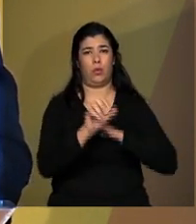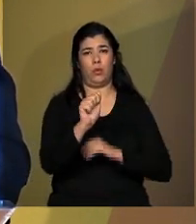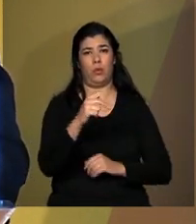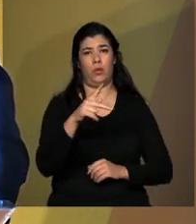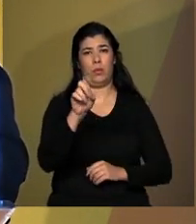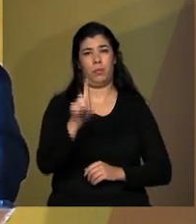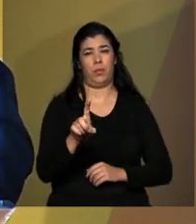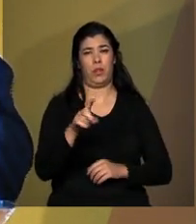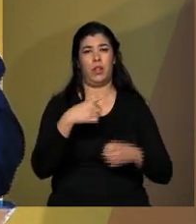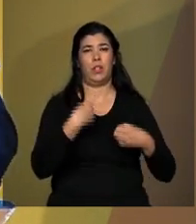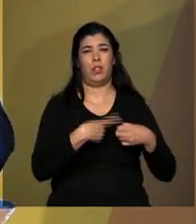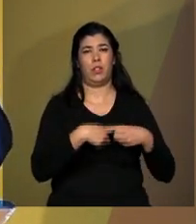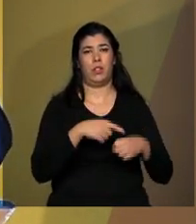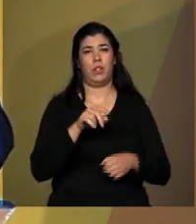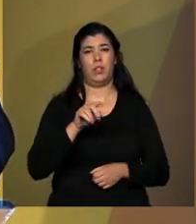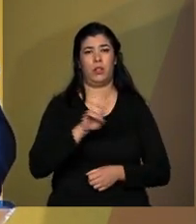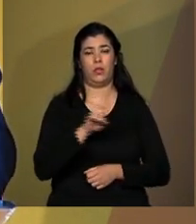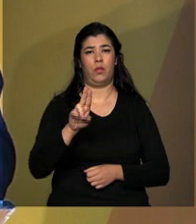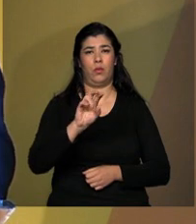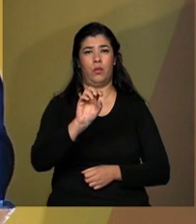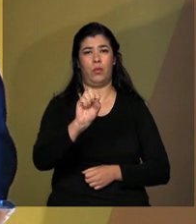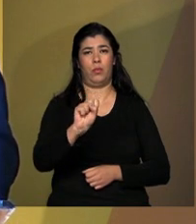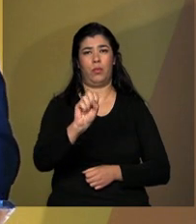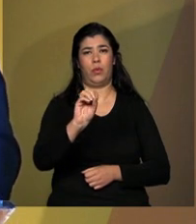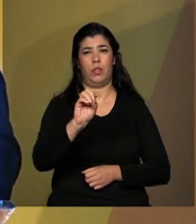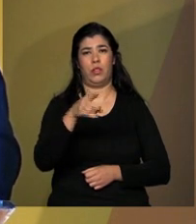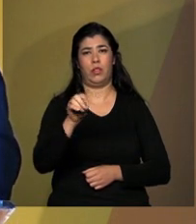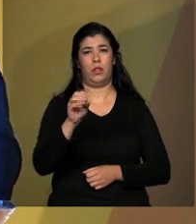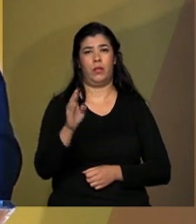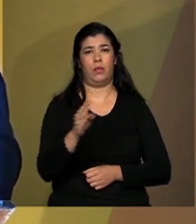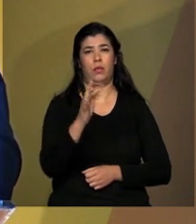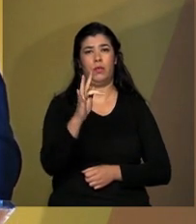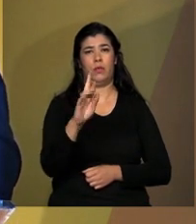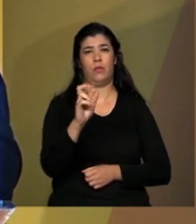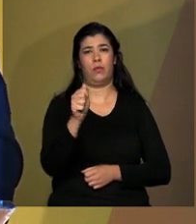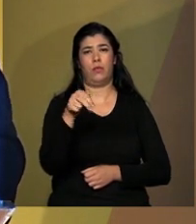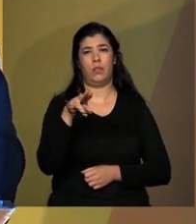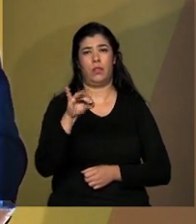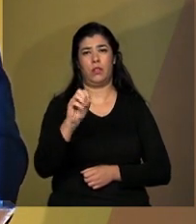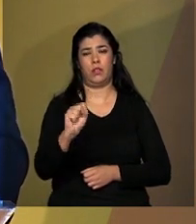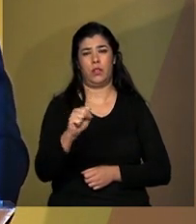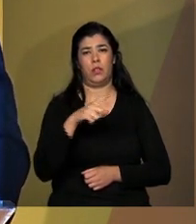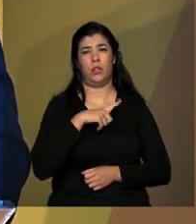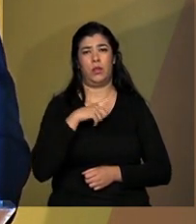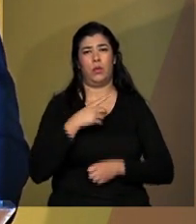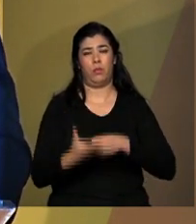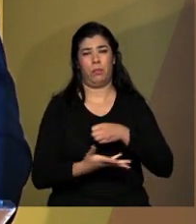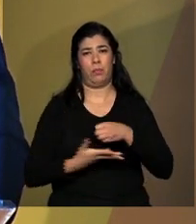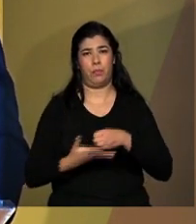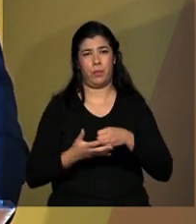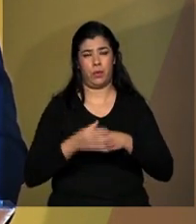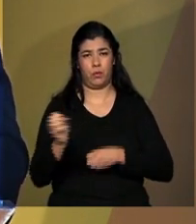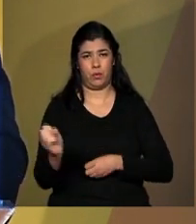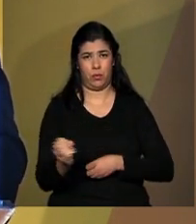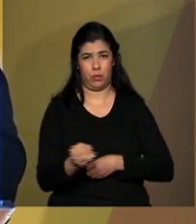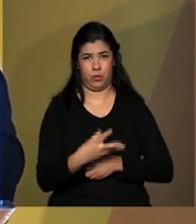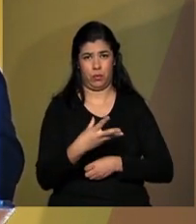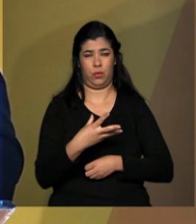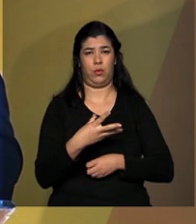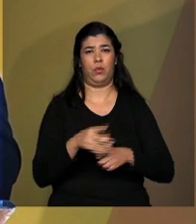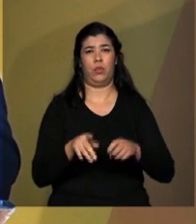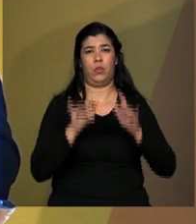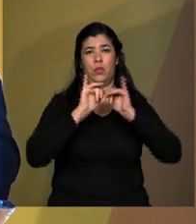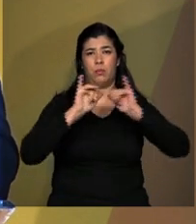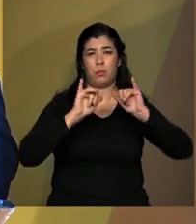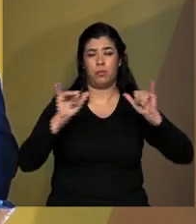tendo a sua principal meta o respaldo de inovações das startups